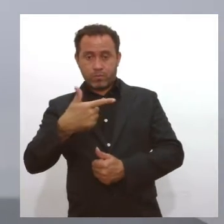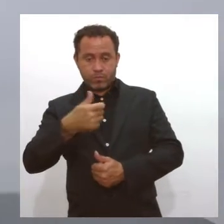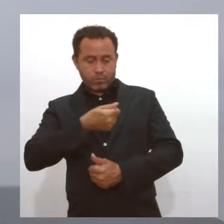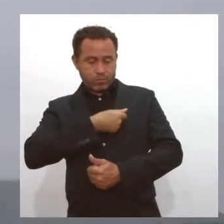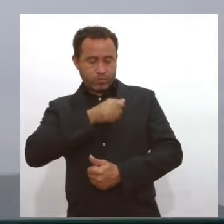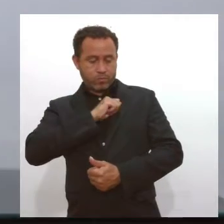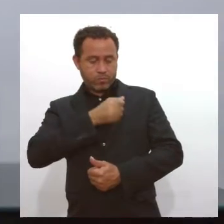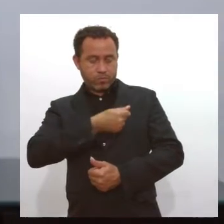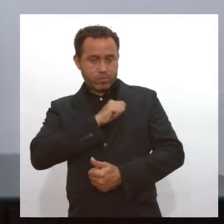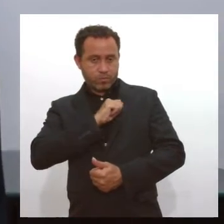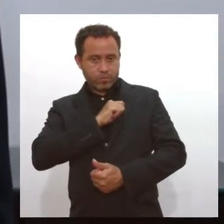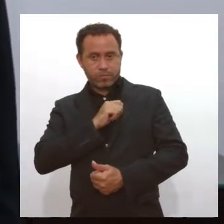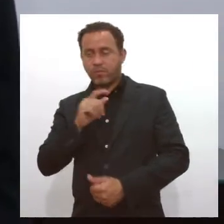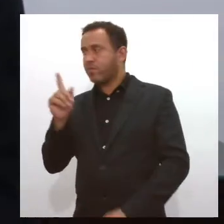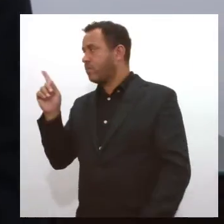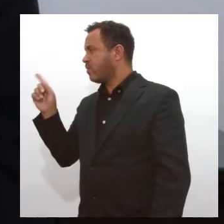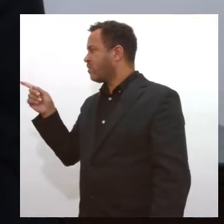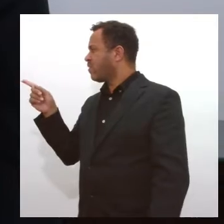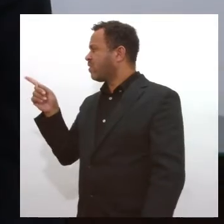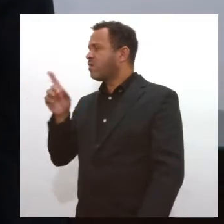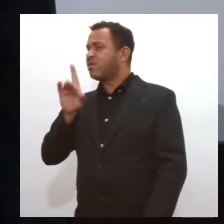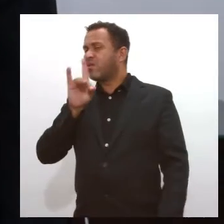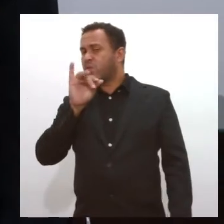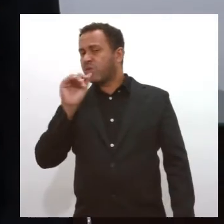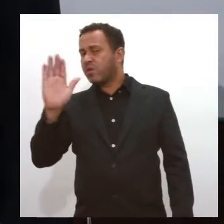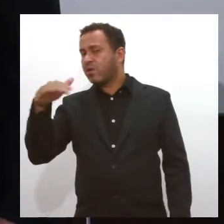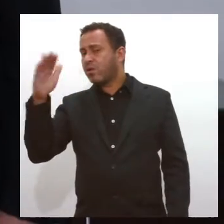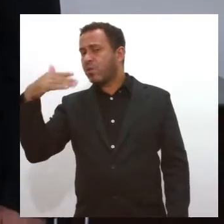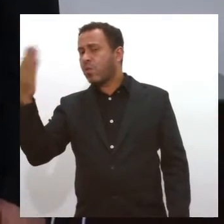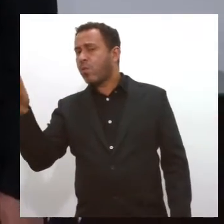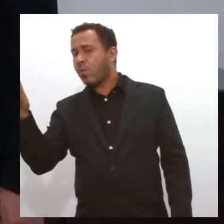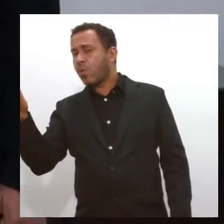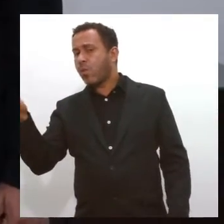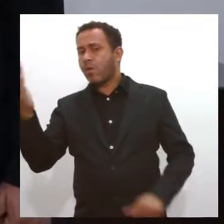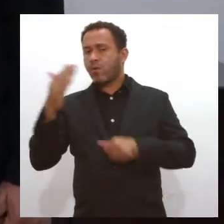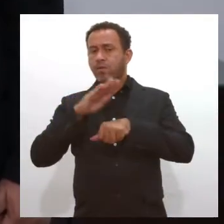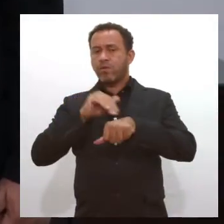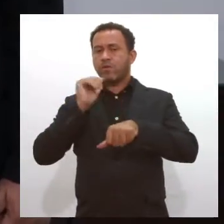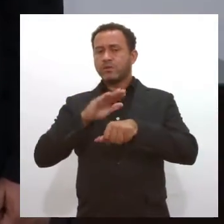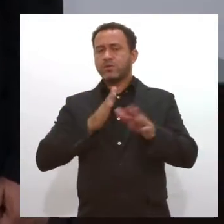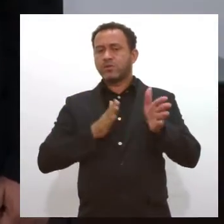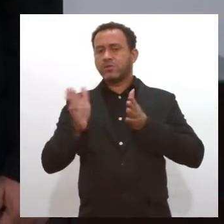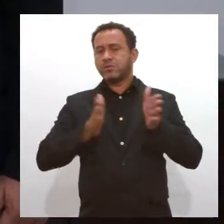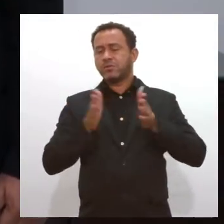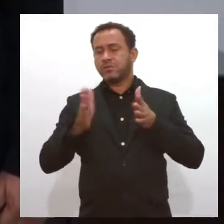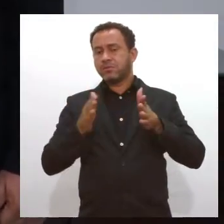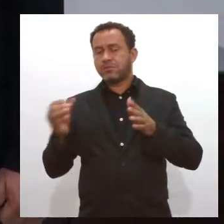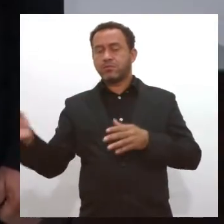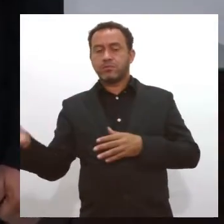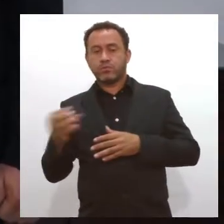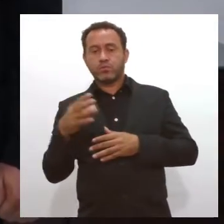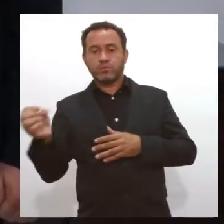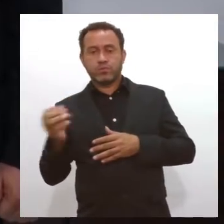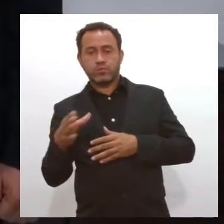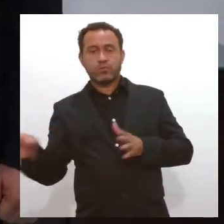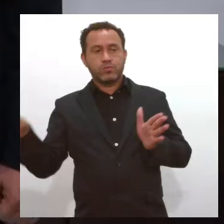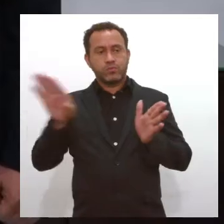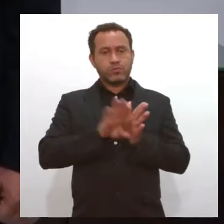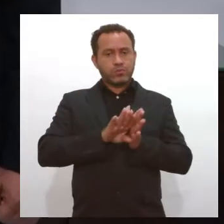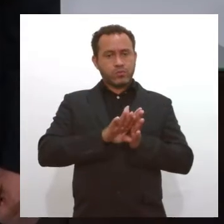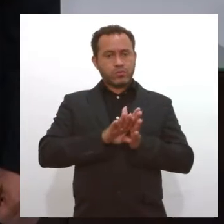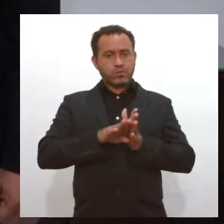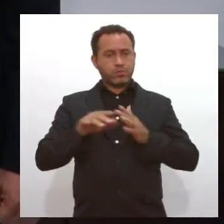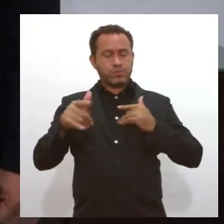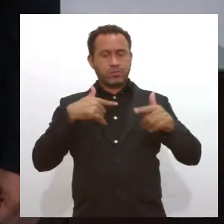Givaldo, já tem uma previsão de quando o prazo para que esses novos convocados já